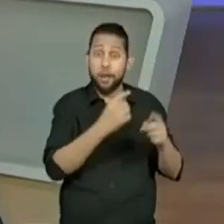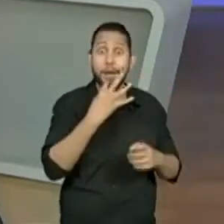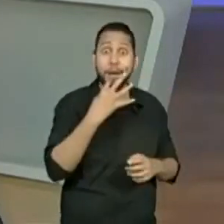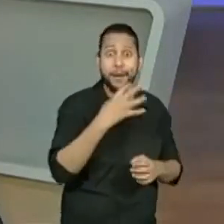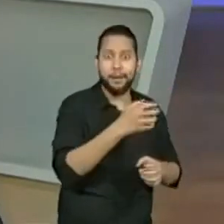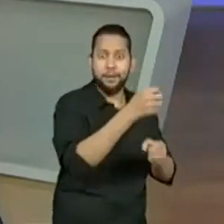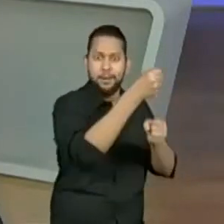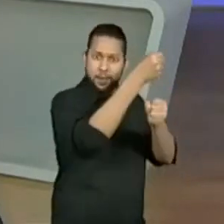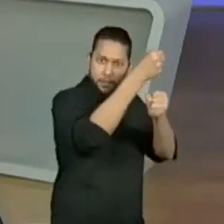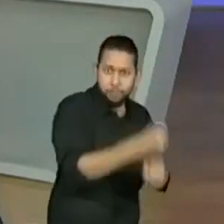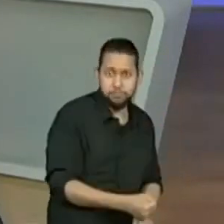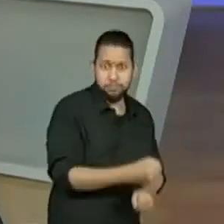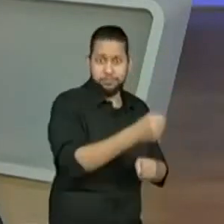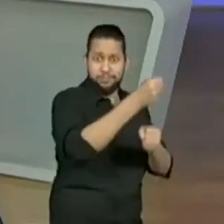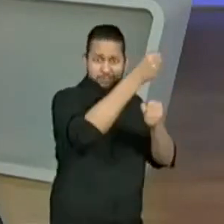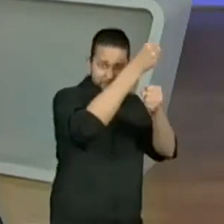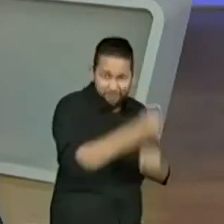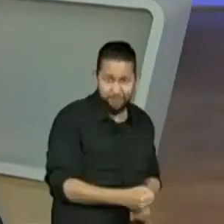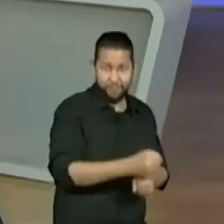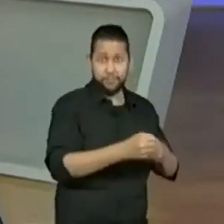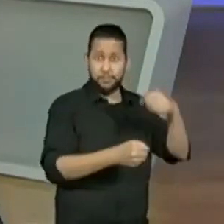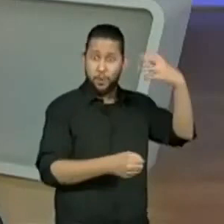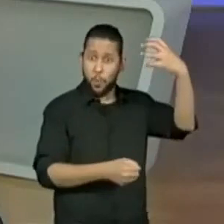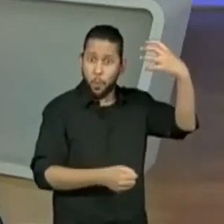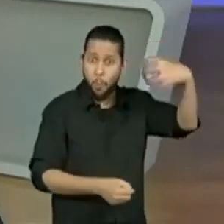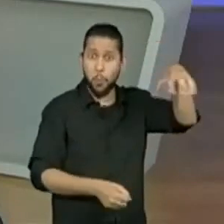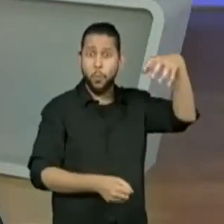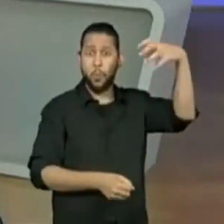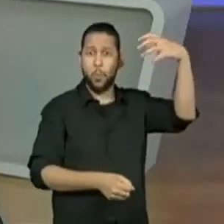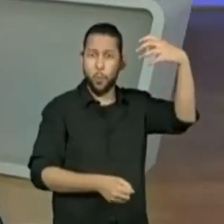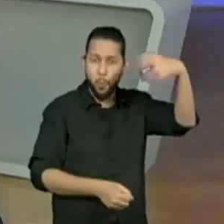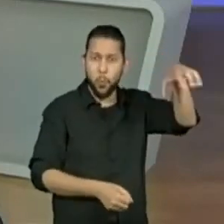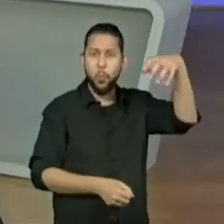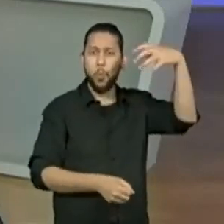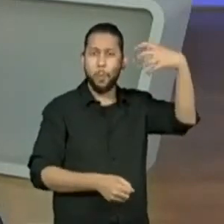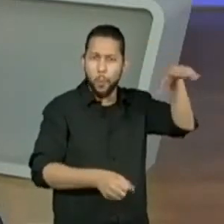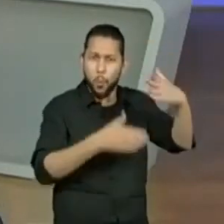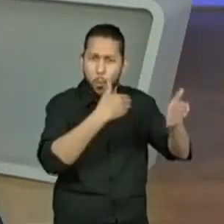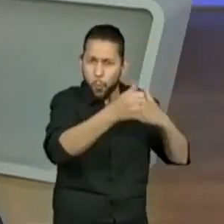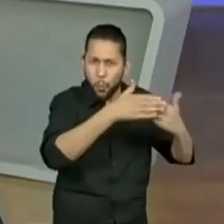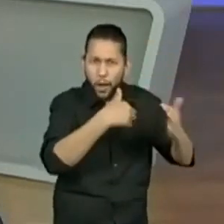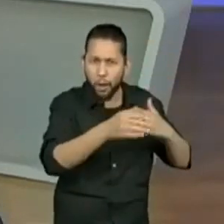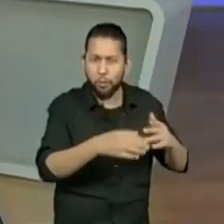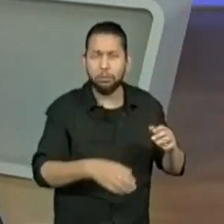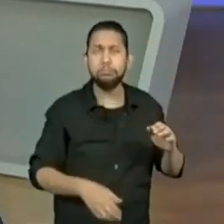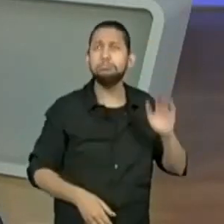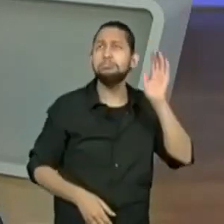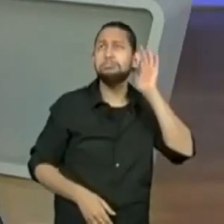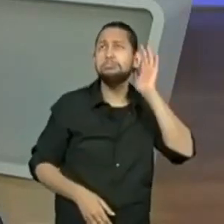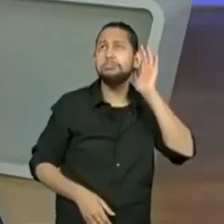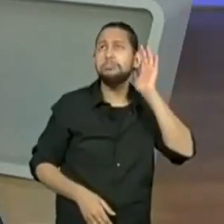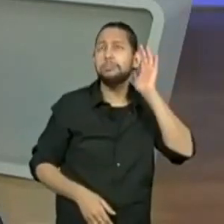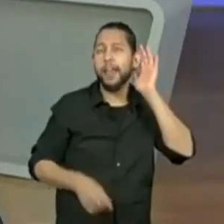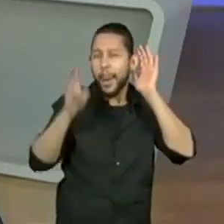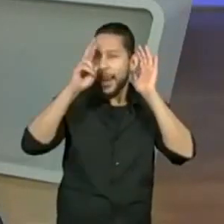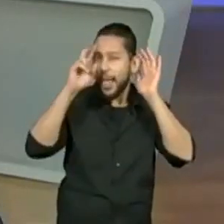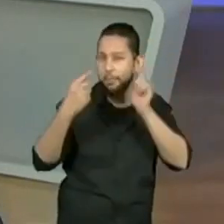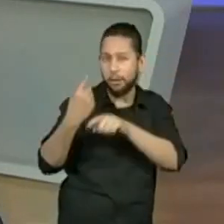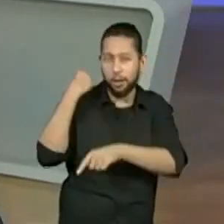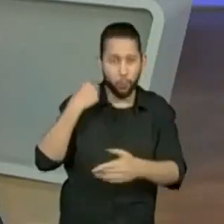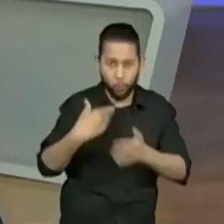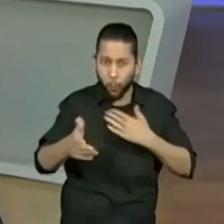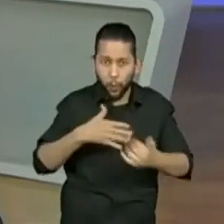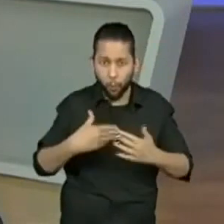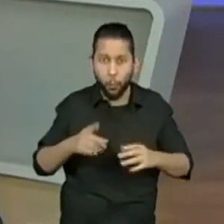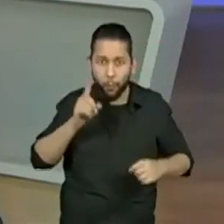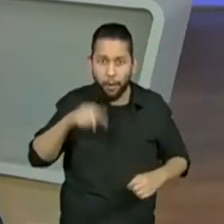se remeter a esse momento da infância? Ó, sim. O pessoal está colocando. Sim, que tem a